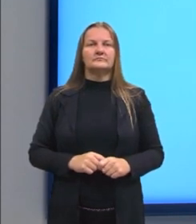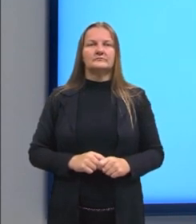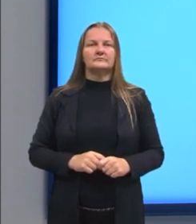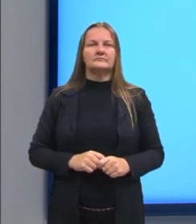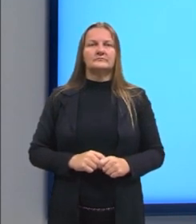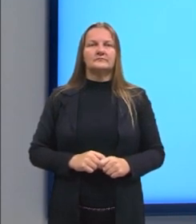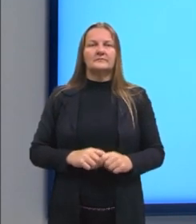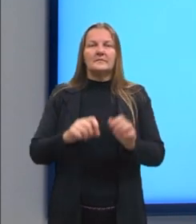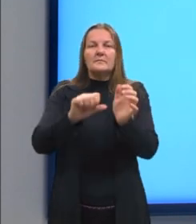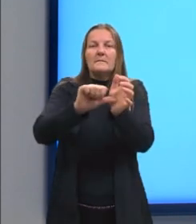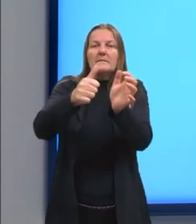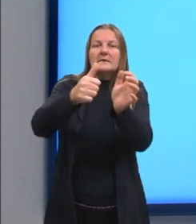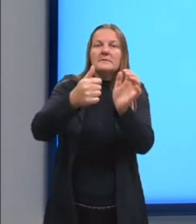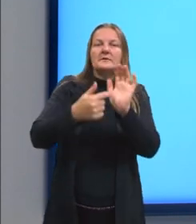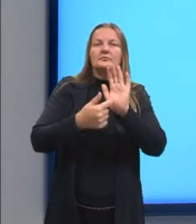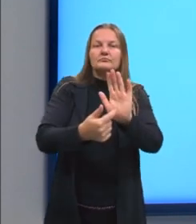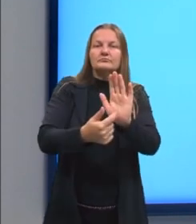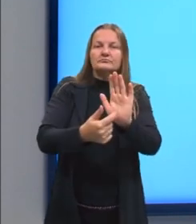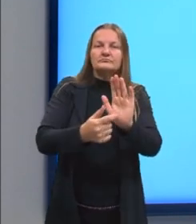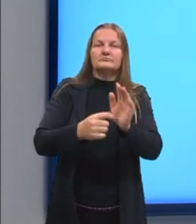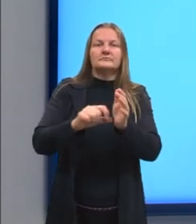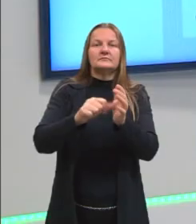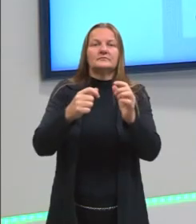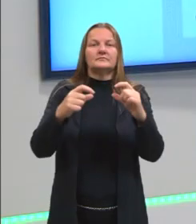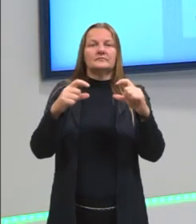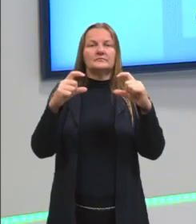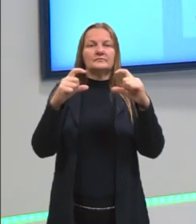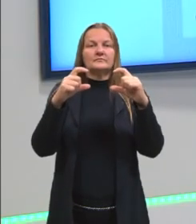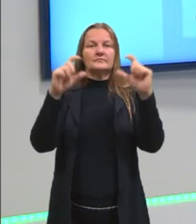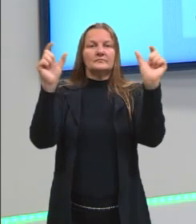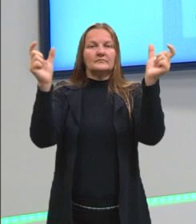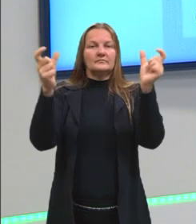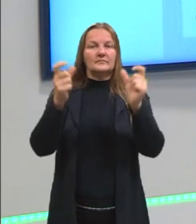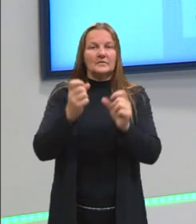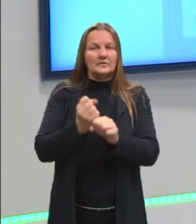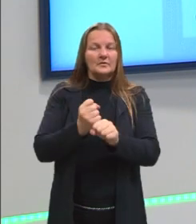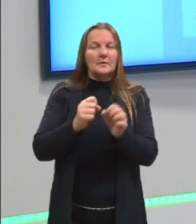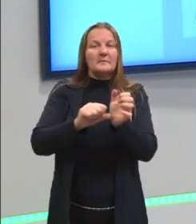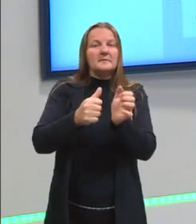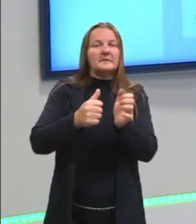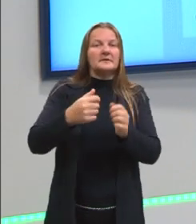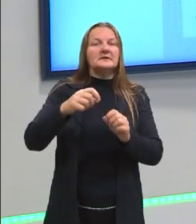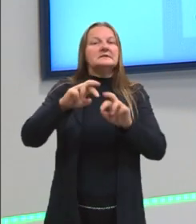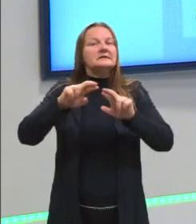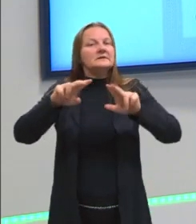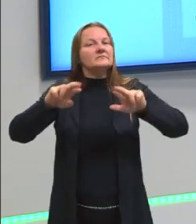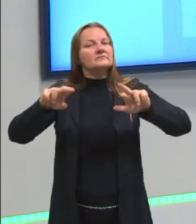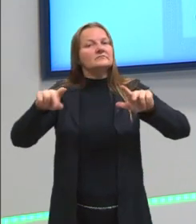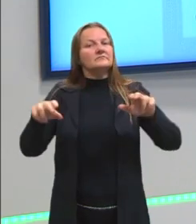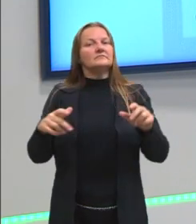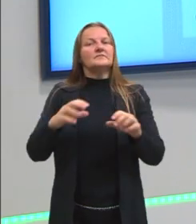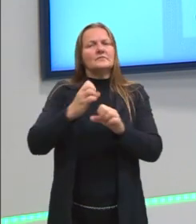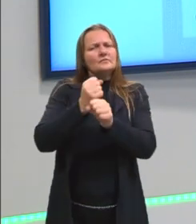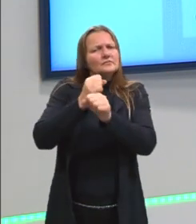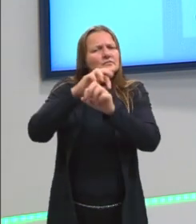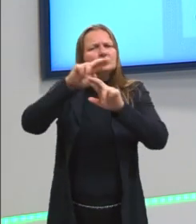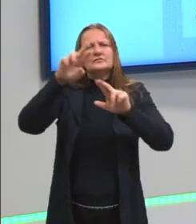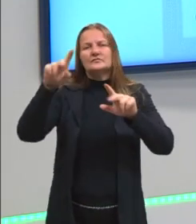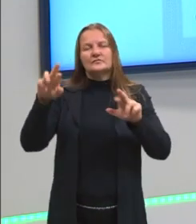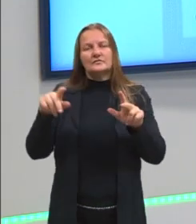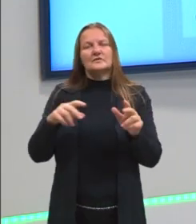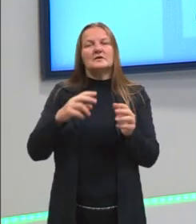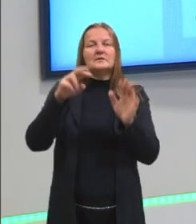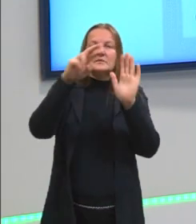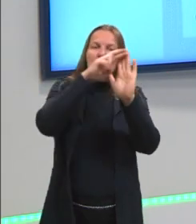aquela que aparece primeiro na nossa expressão. Agora, quando temos as diferentes operações, a gente sempre